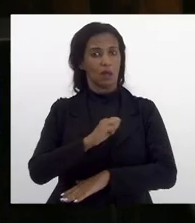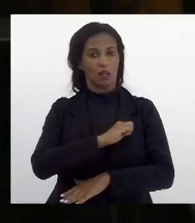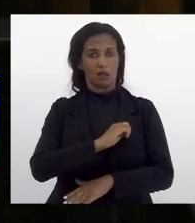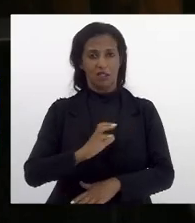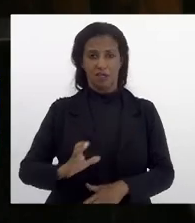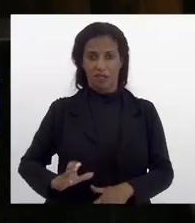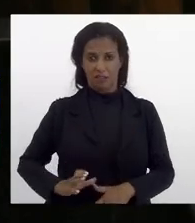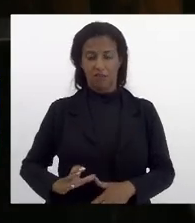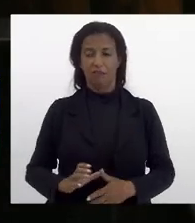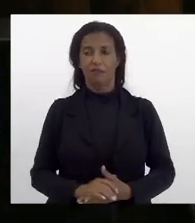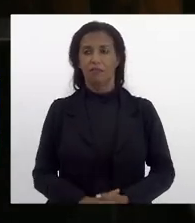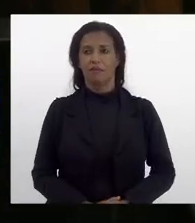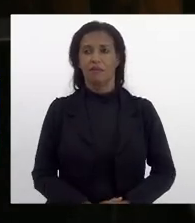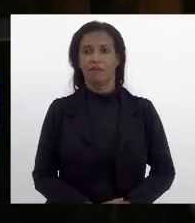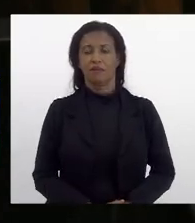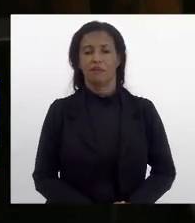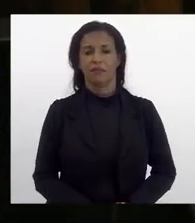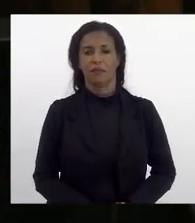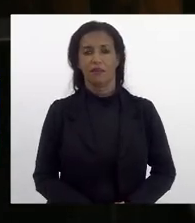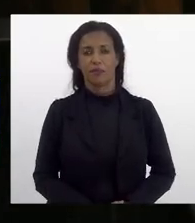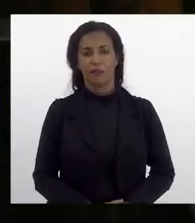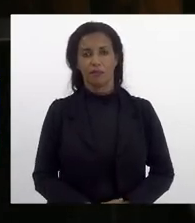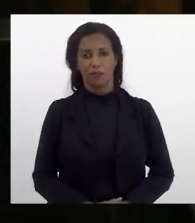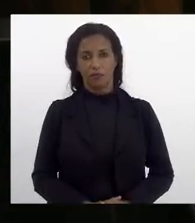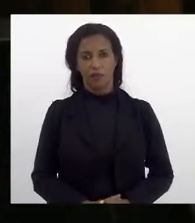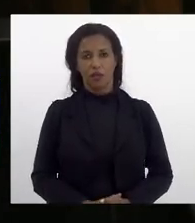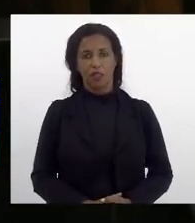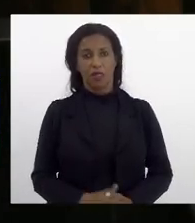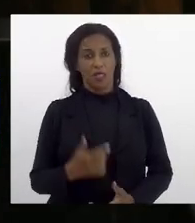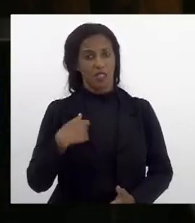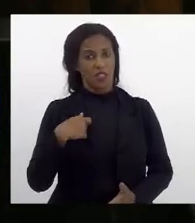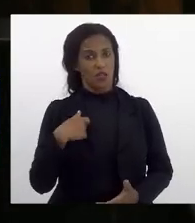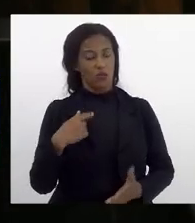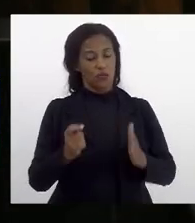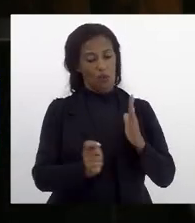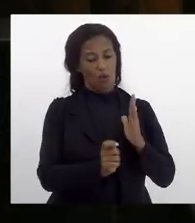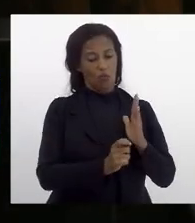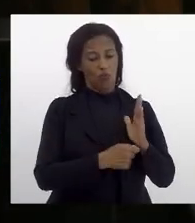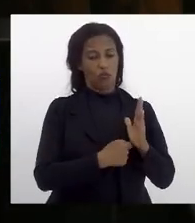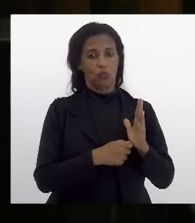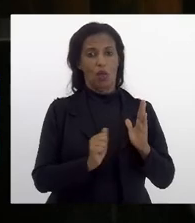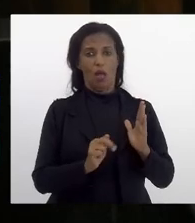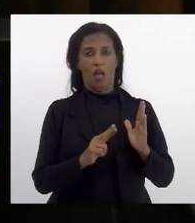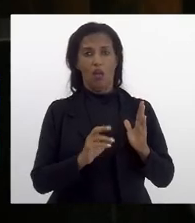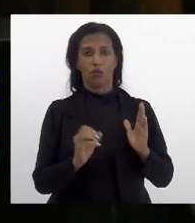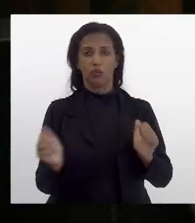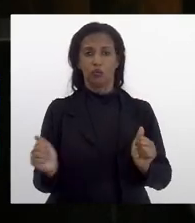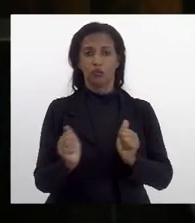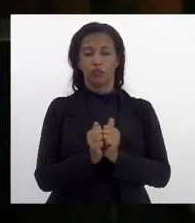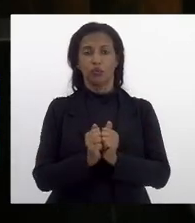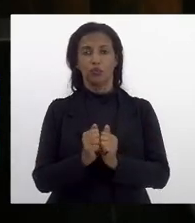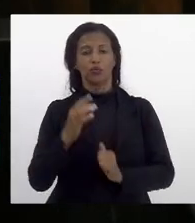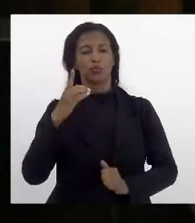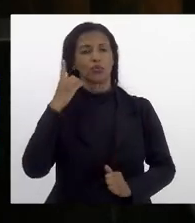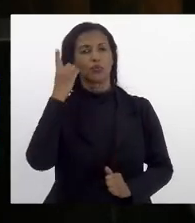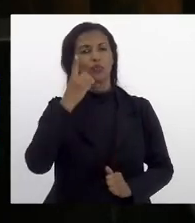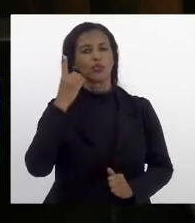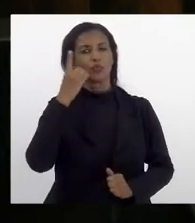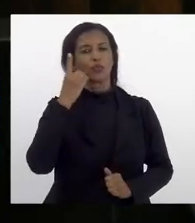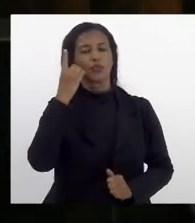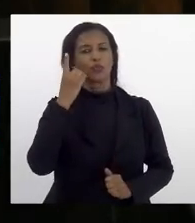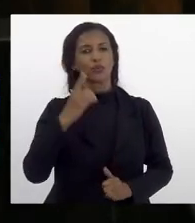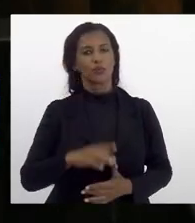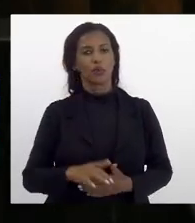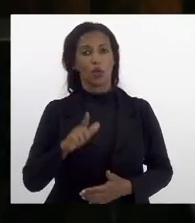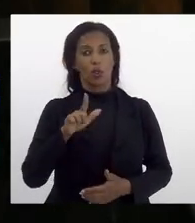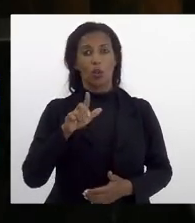Ceciliano e sou autor desta lei junto com as deputadas com deputada com a